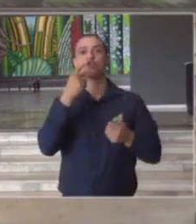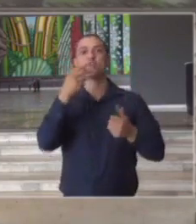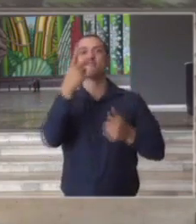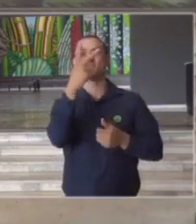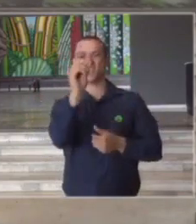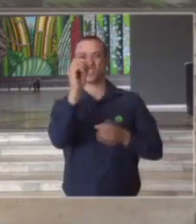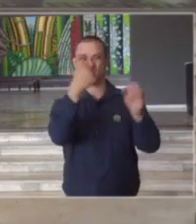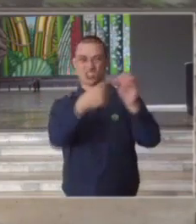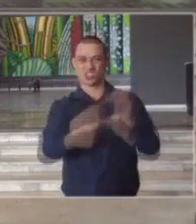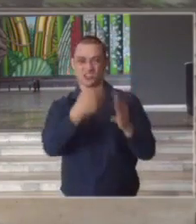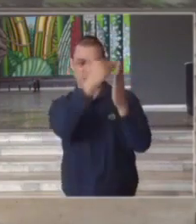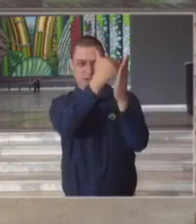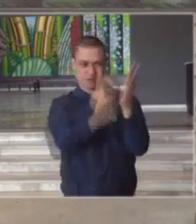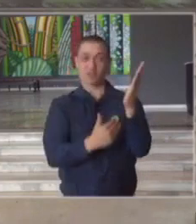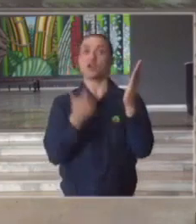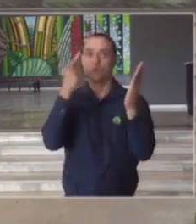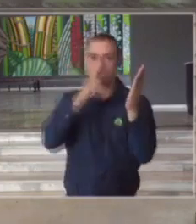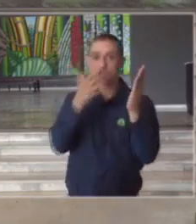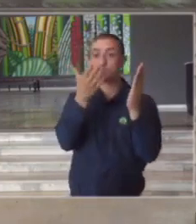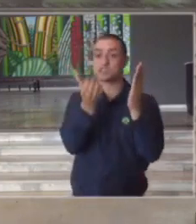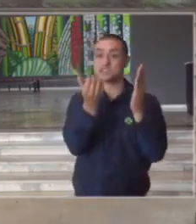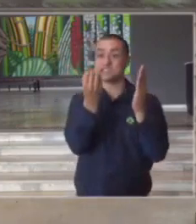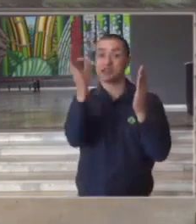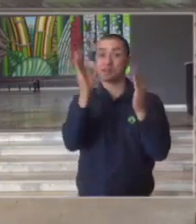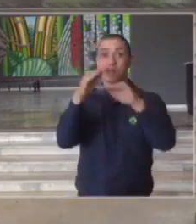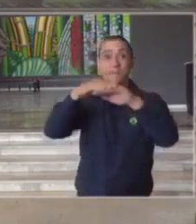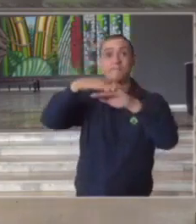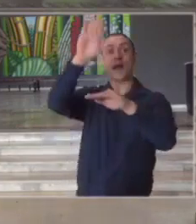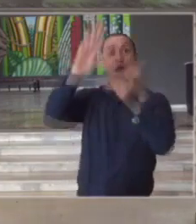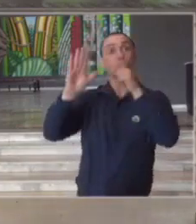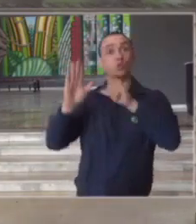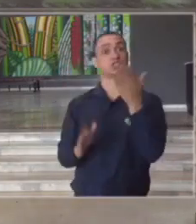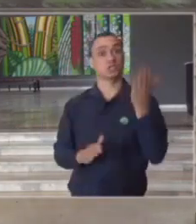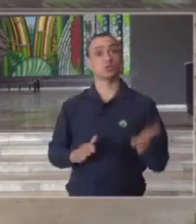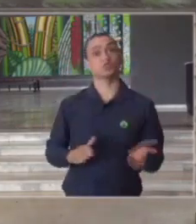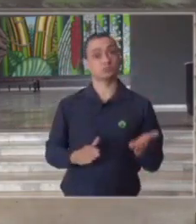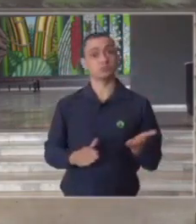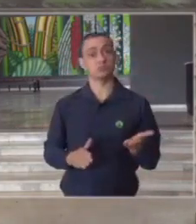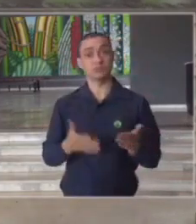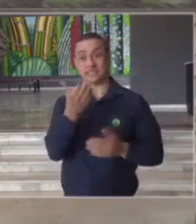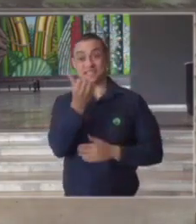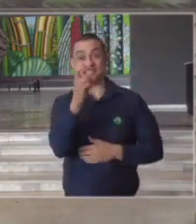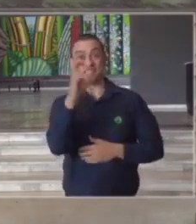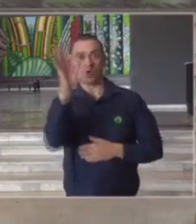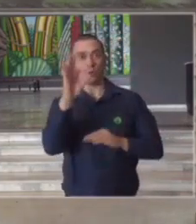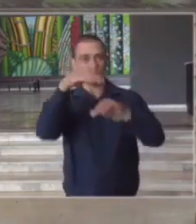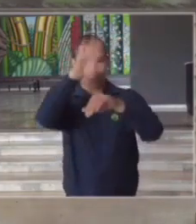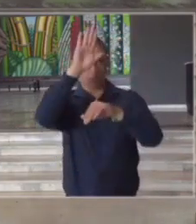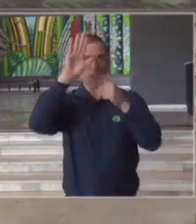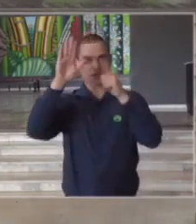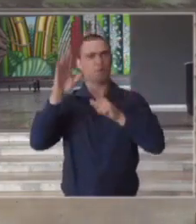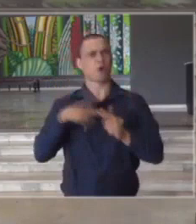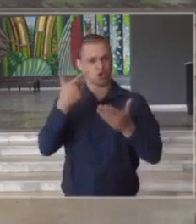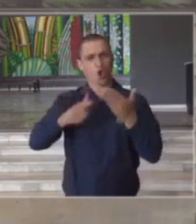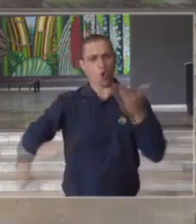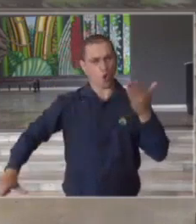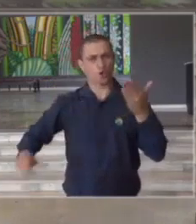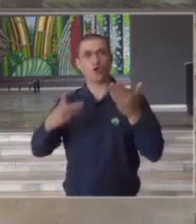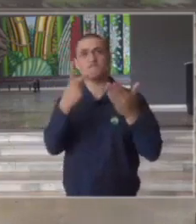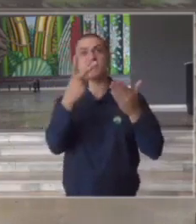de 20 cidades que alcançaram índices superiores a 65% poderia ler mais outros